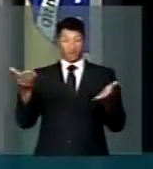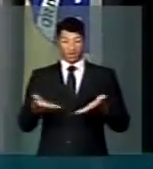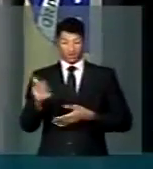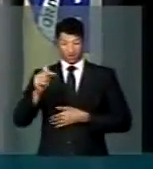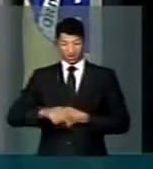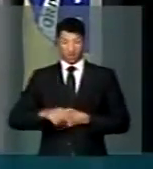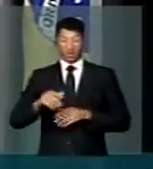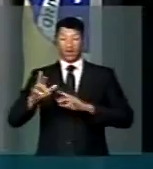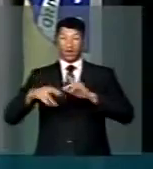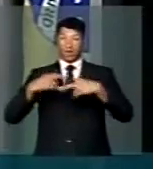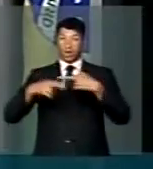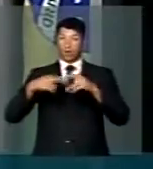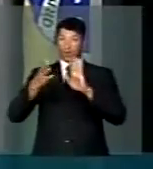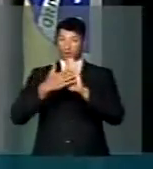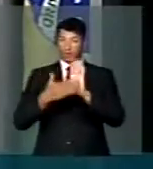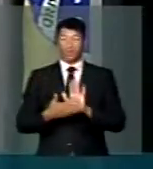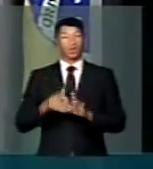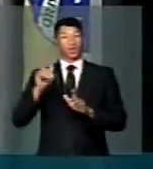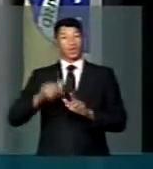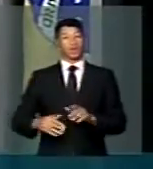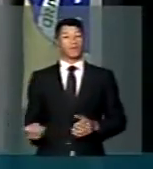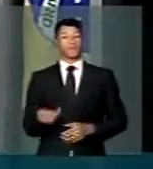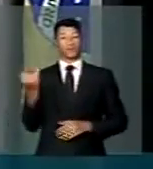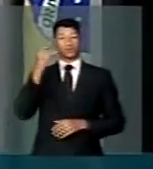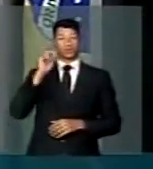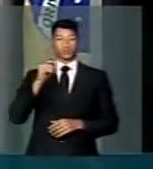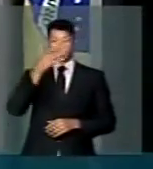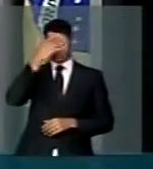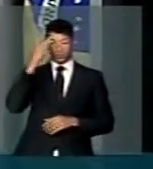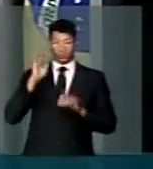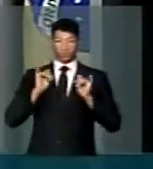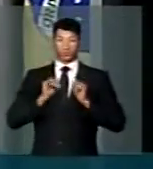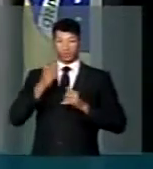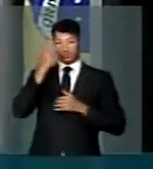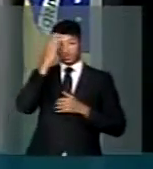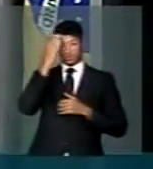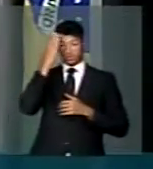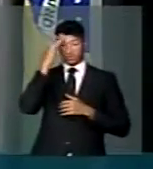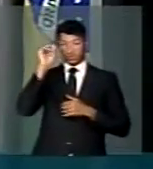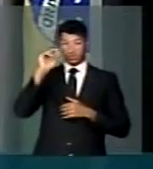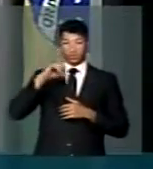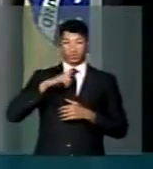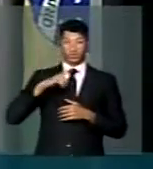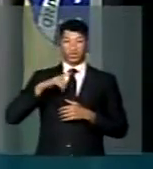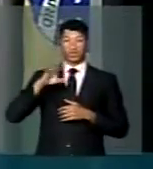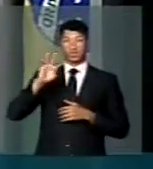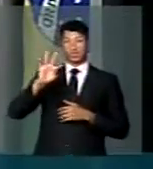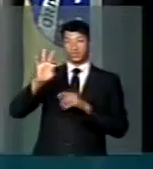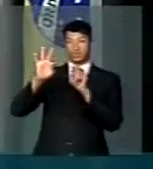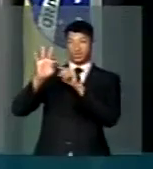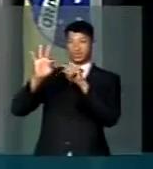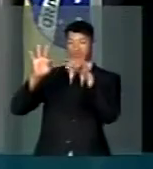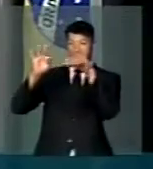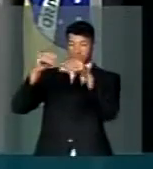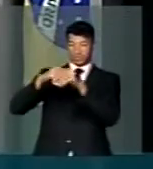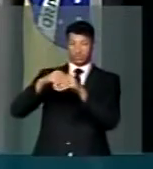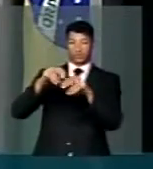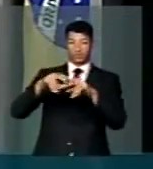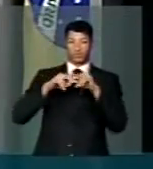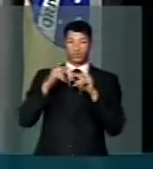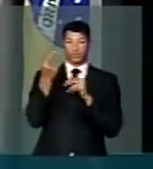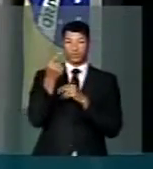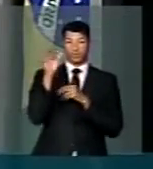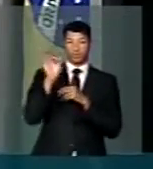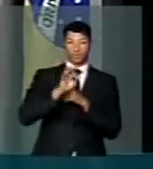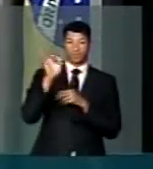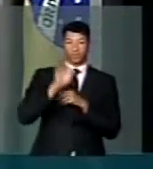aqui é apenas regulamentar, e é algo importante, que o consumidor saiba que tem transgênico. A partir de